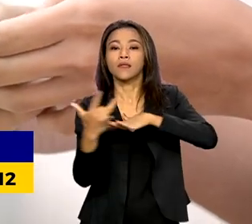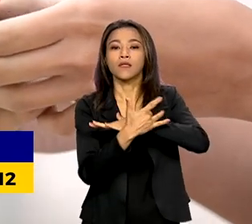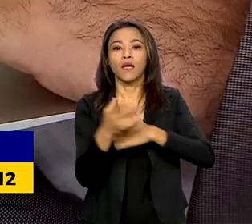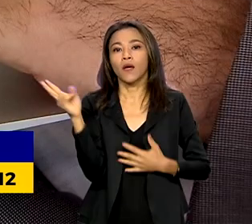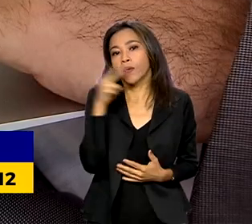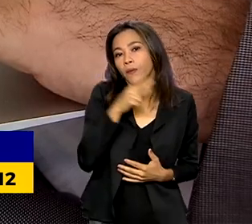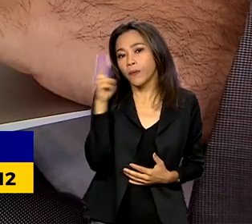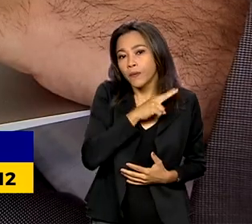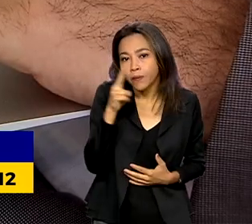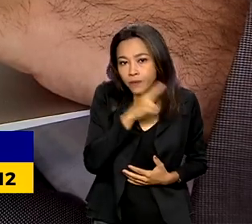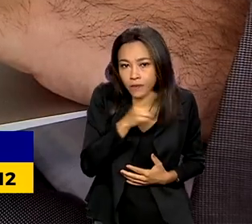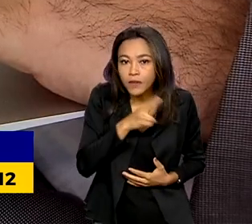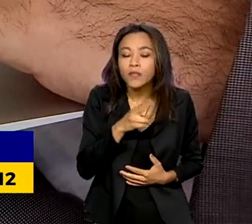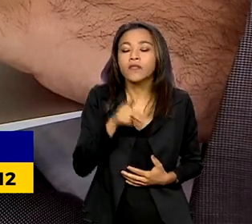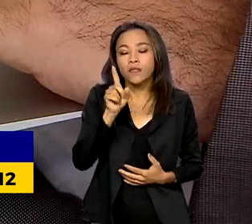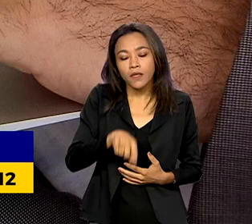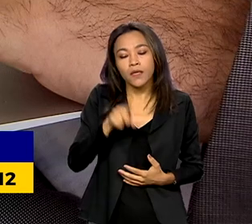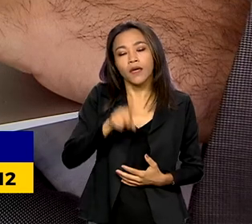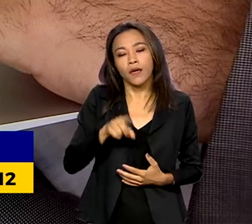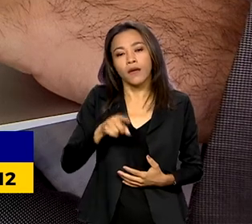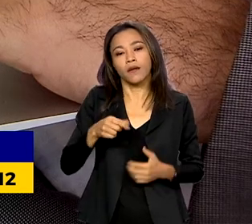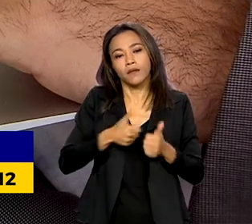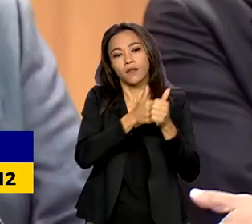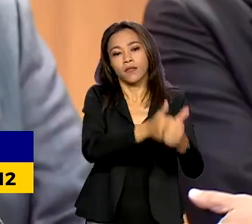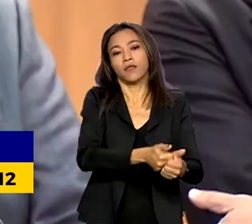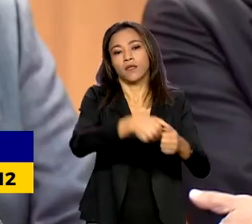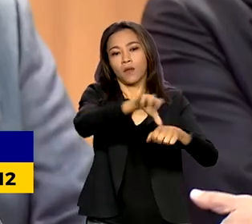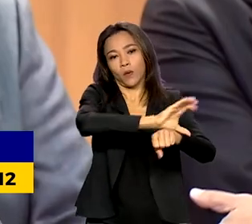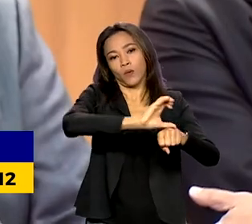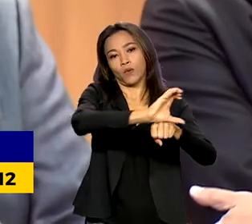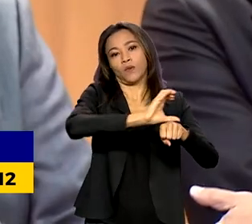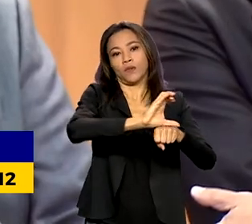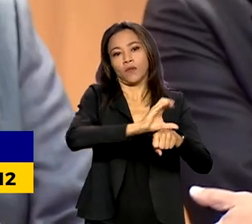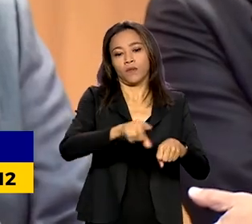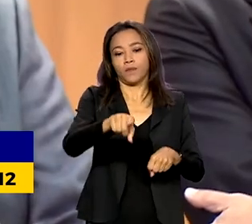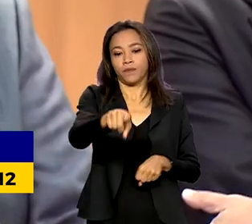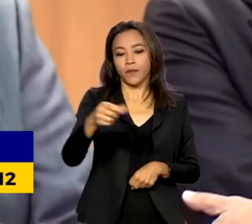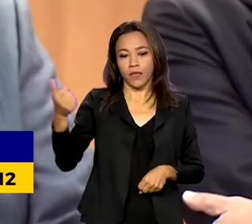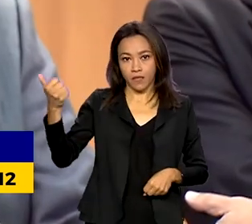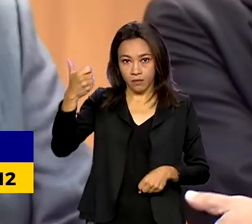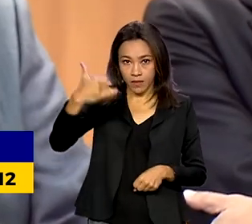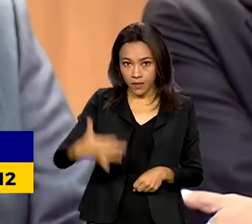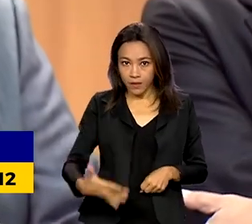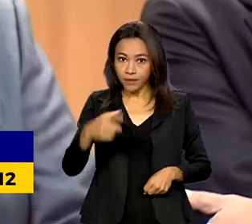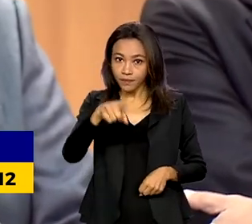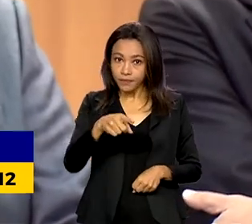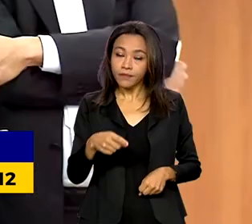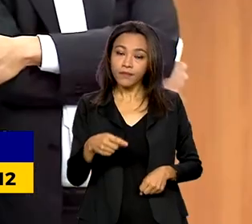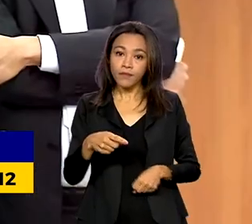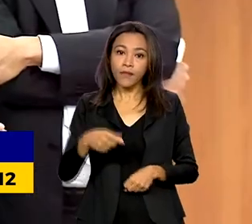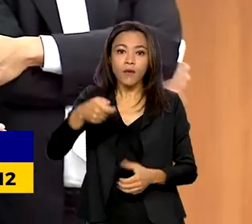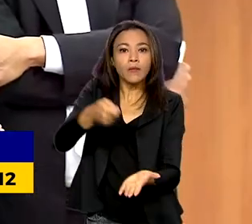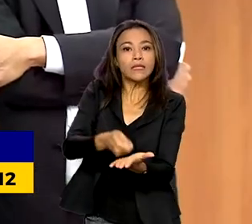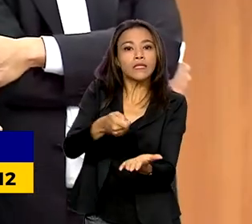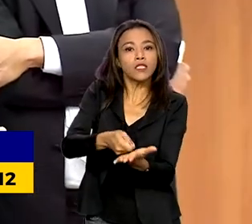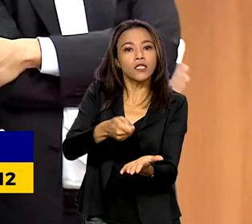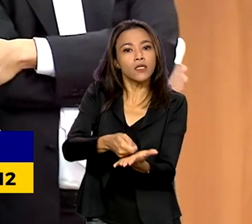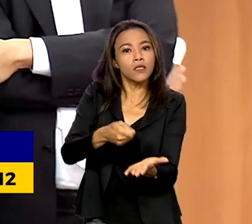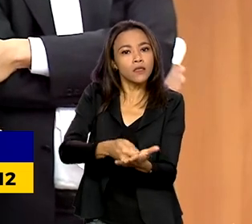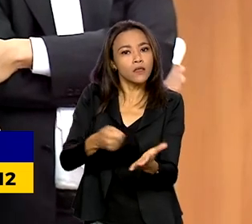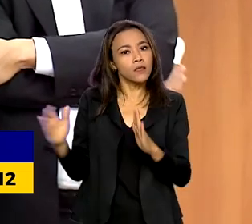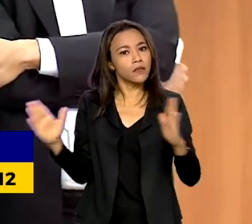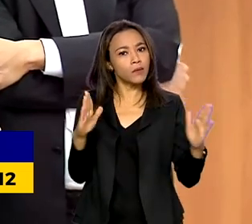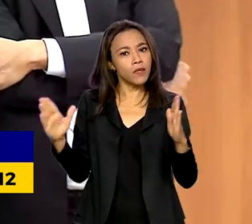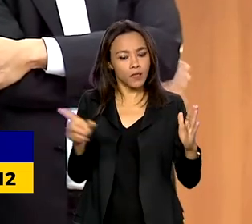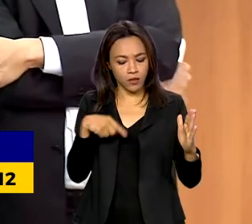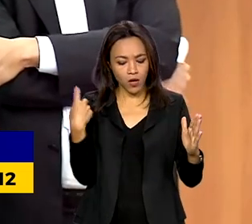urgente, uma exigência da Constituição. A regulação é uma exigência do nosso tempo. Nós precisamos